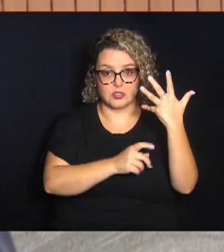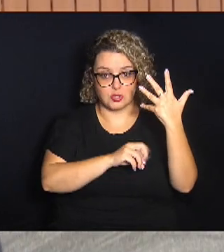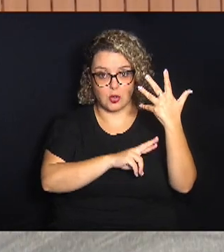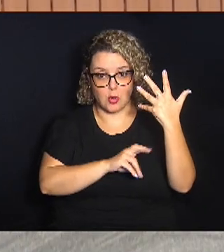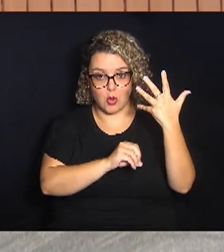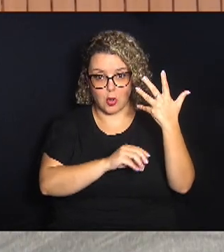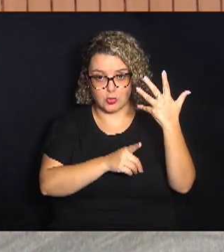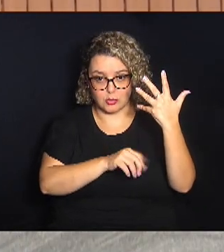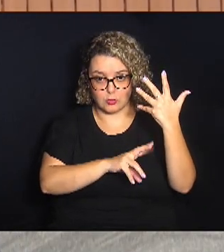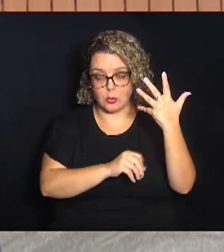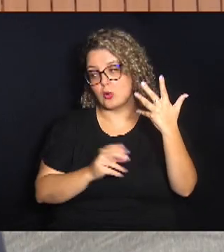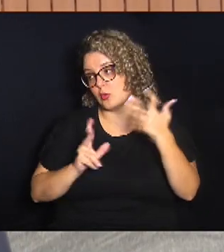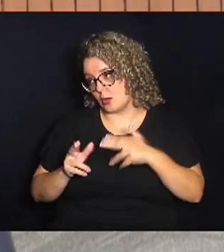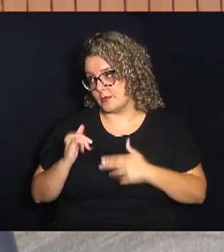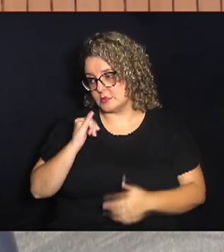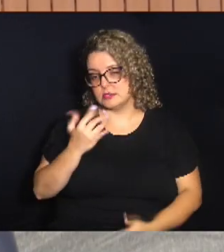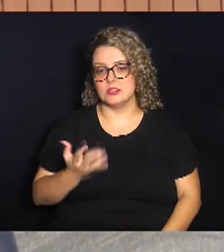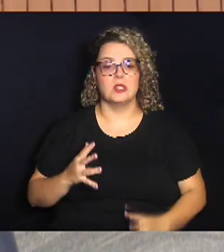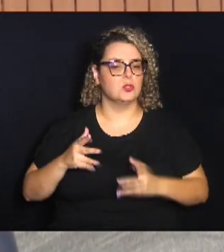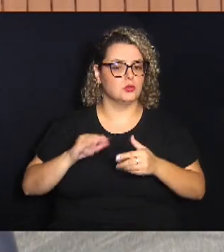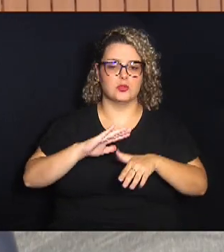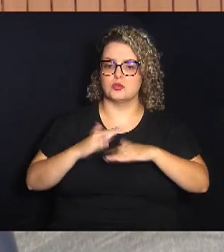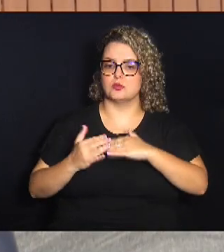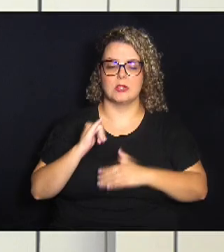em todos os bairros de Campinas.